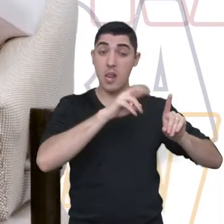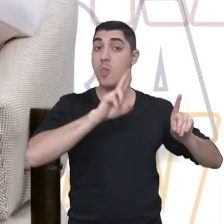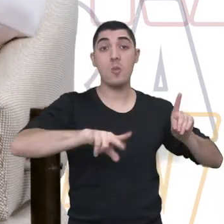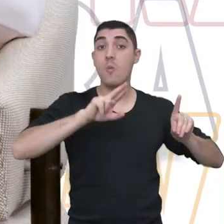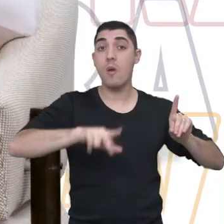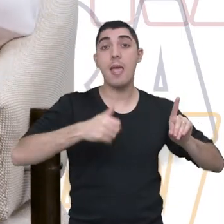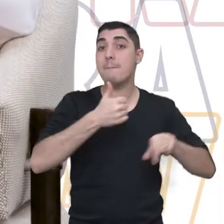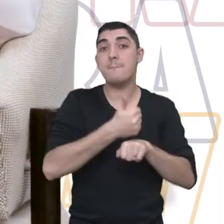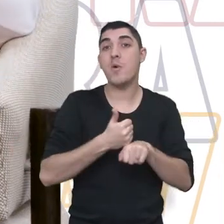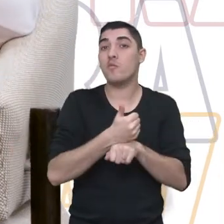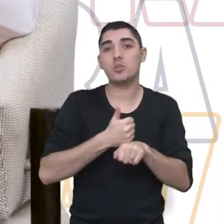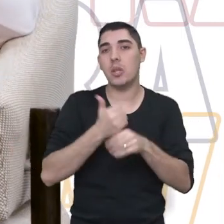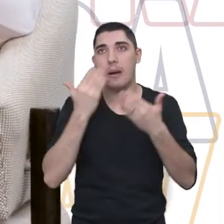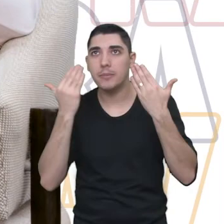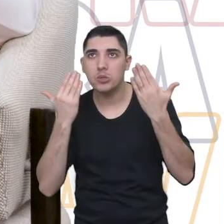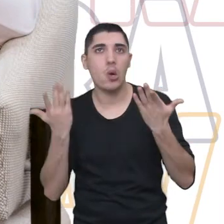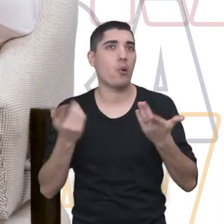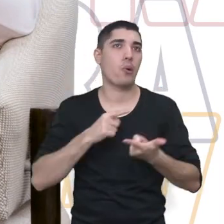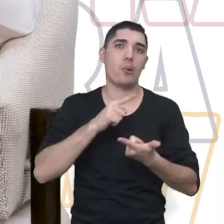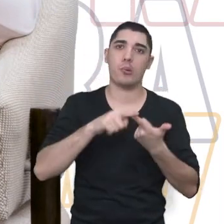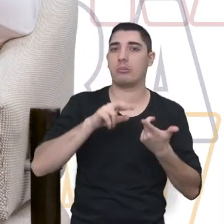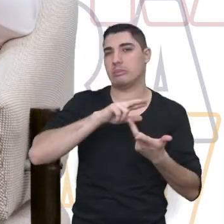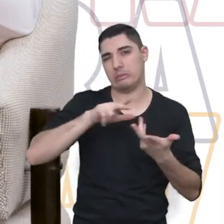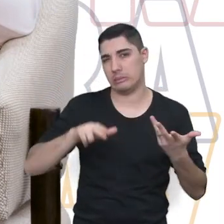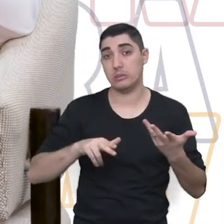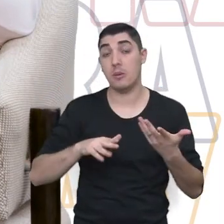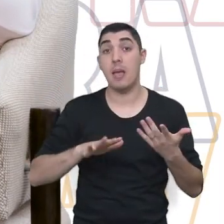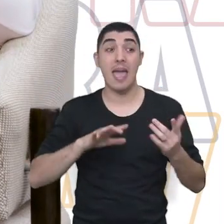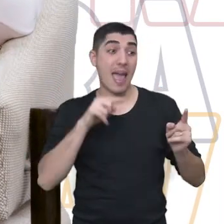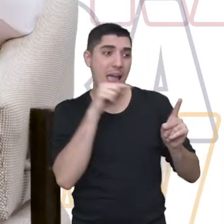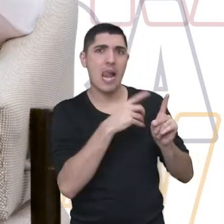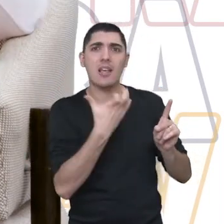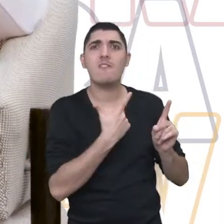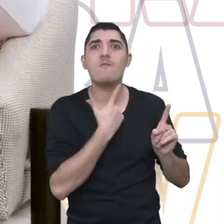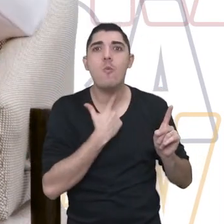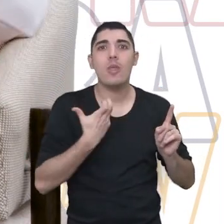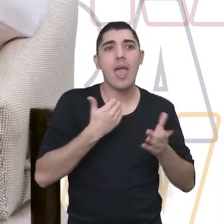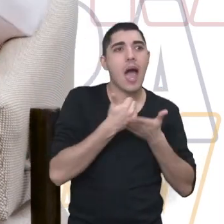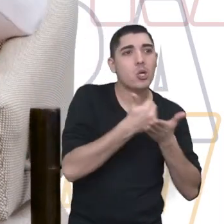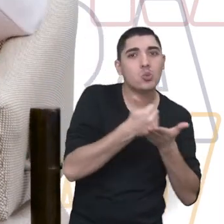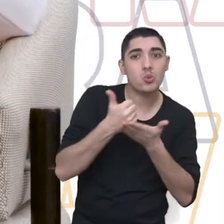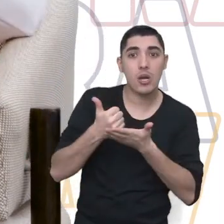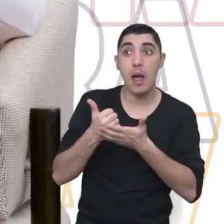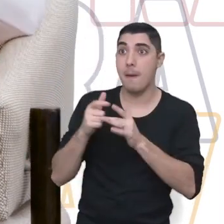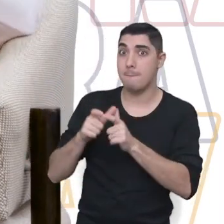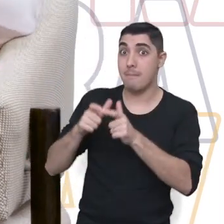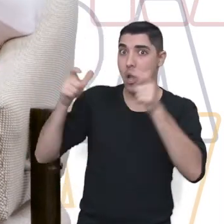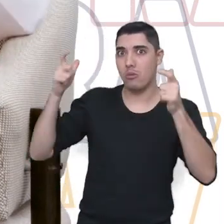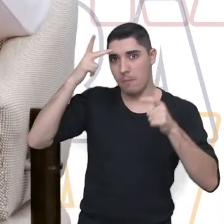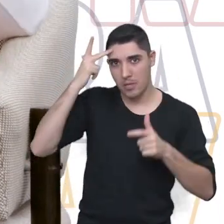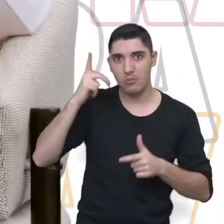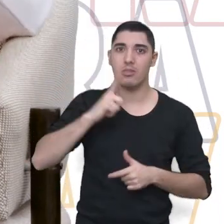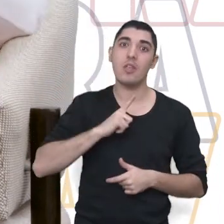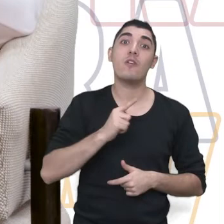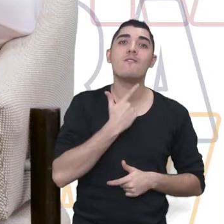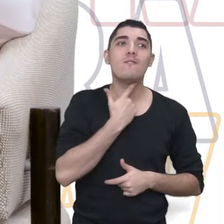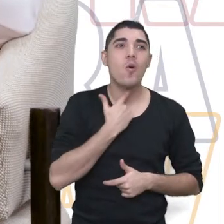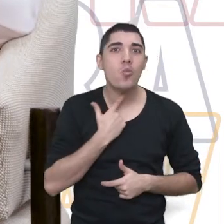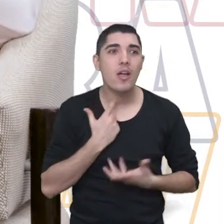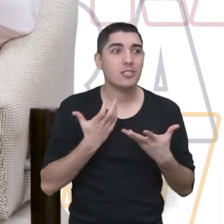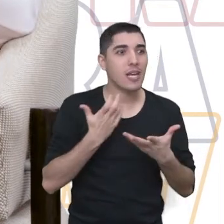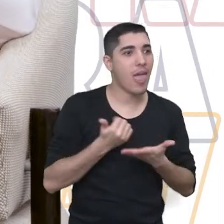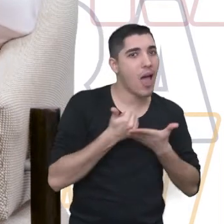profissional ou não ser, ela vem, lógico, com muita vontade de ajudar. Geralmente, as pessoas são movidas, né?